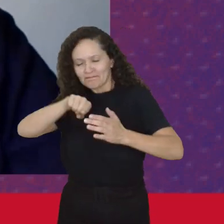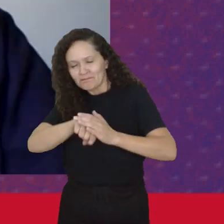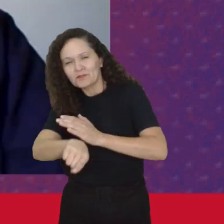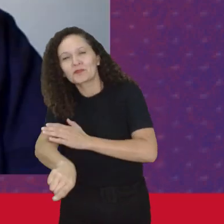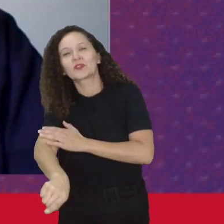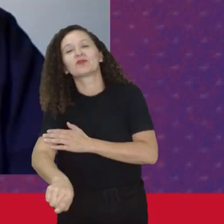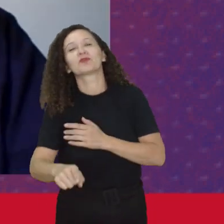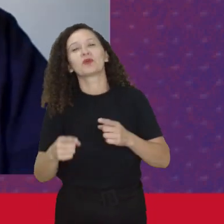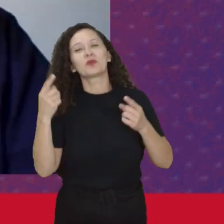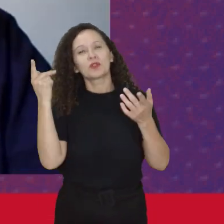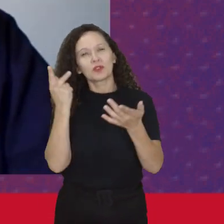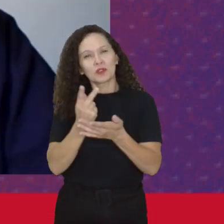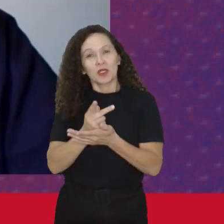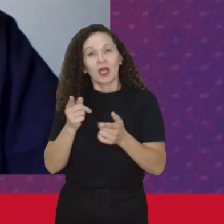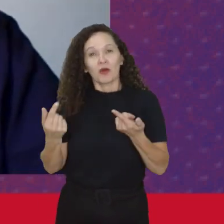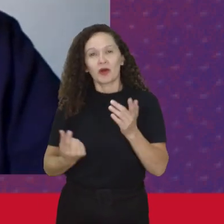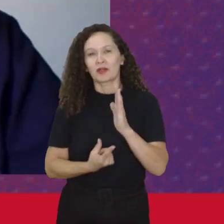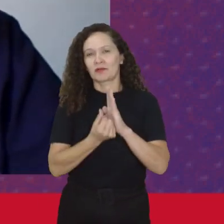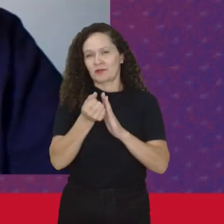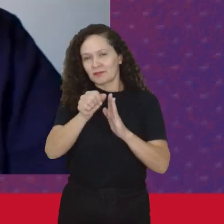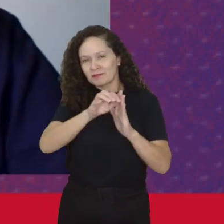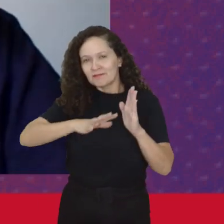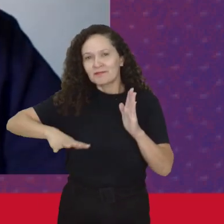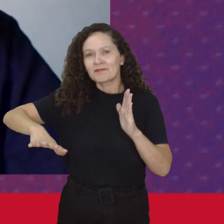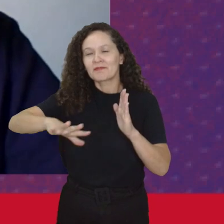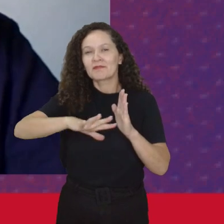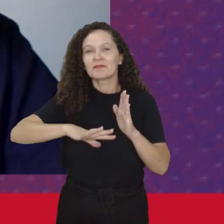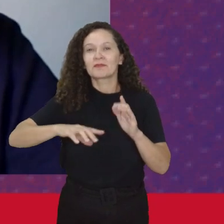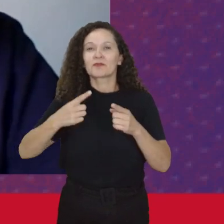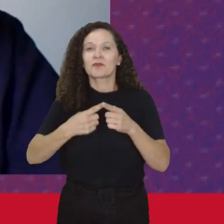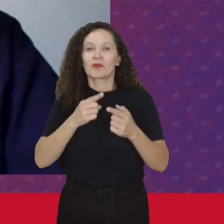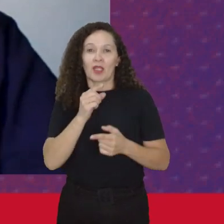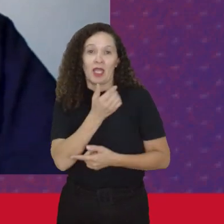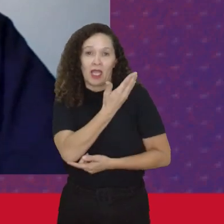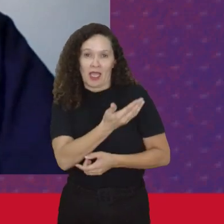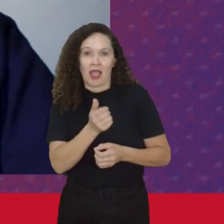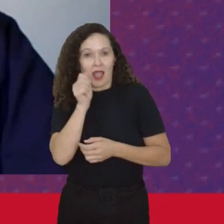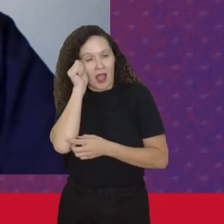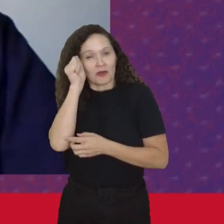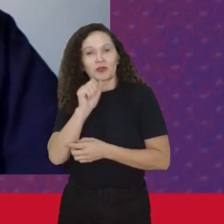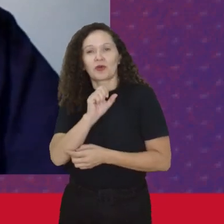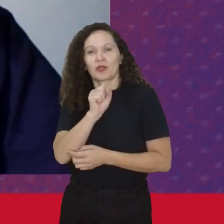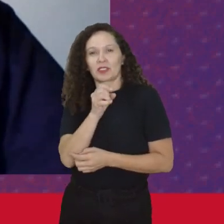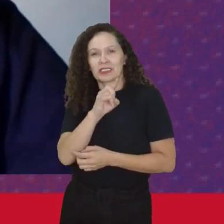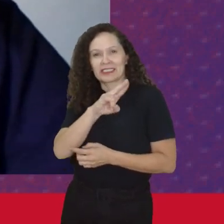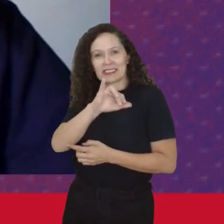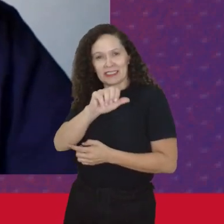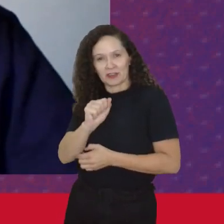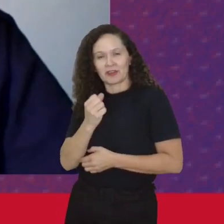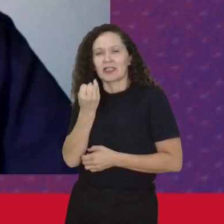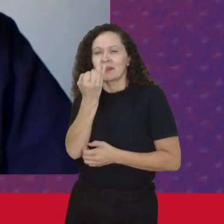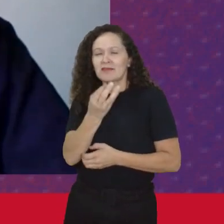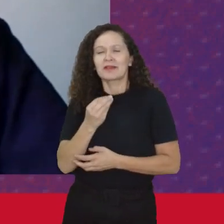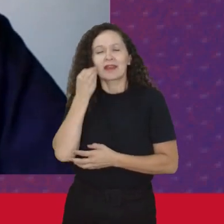No capitalismo Embora a Silva Federici E outras Já relatam experiências Nessa